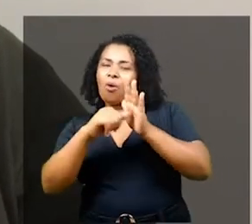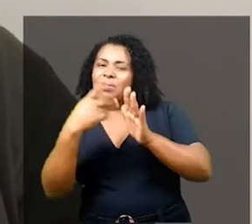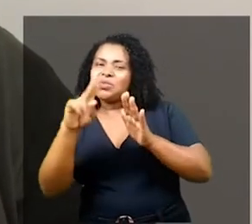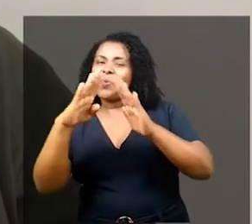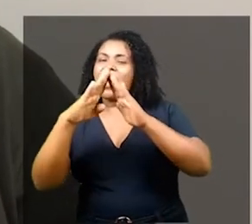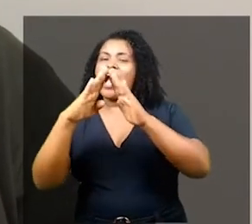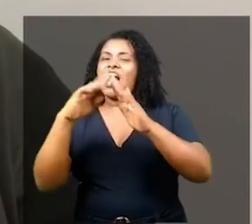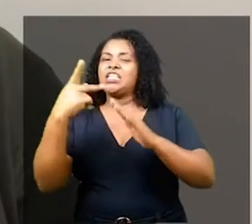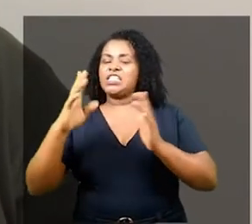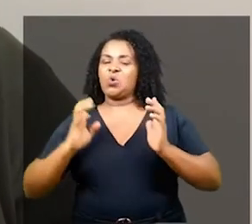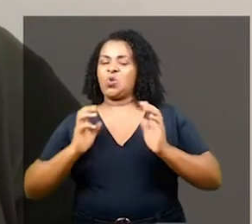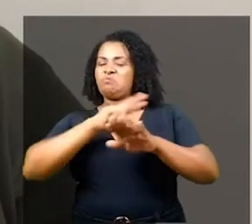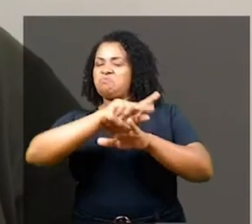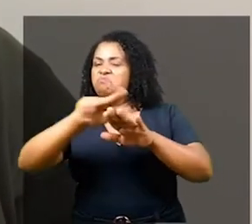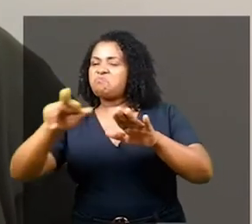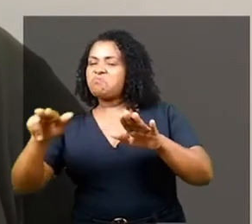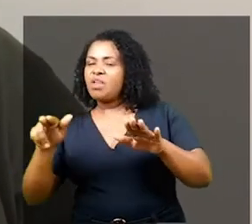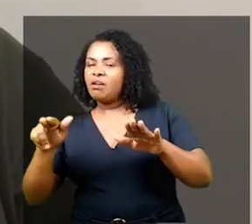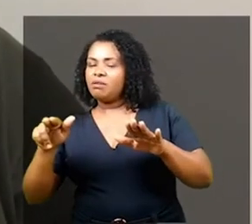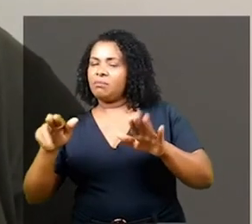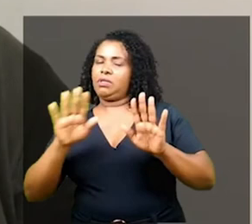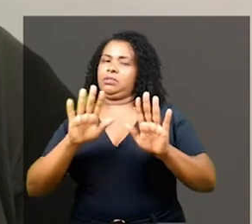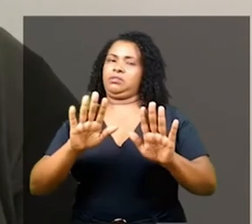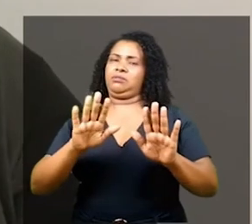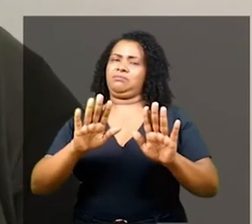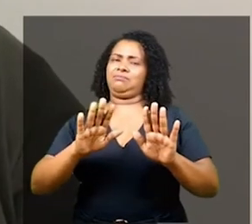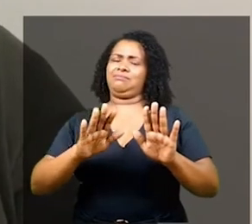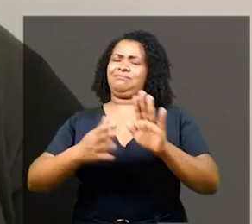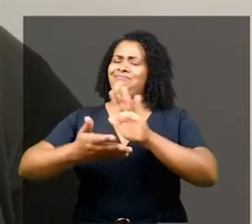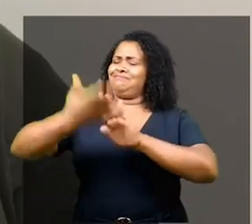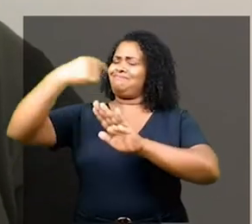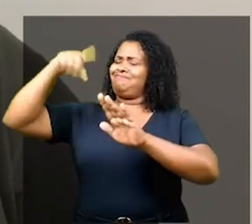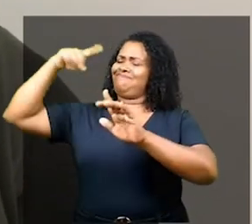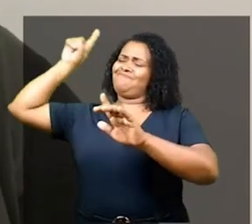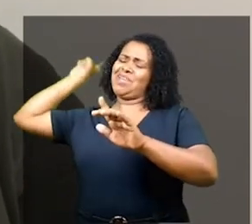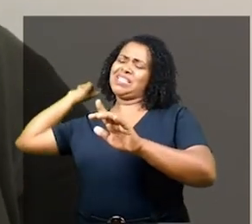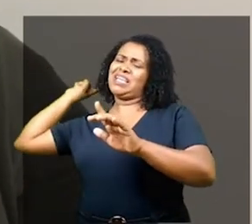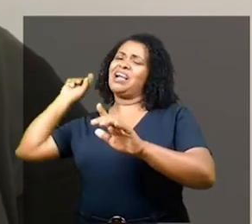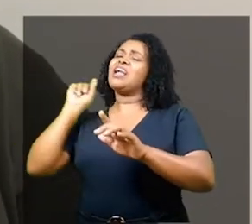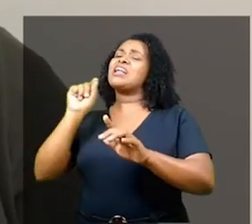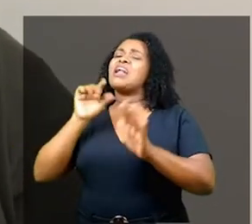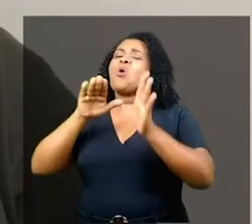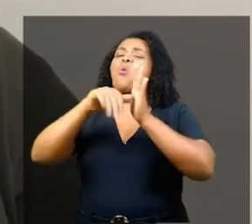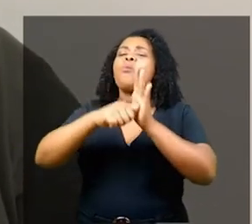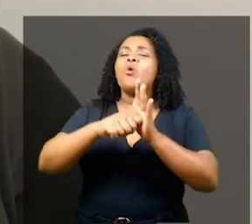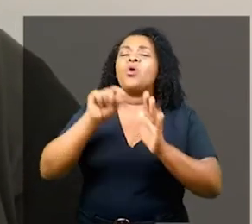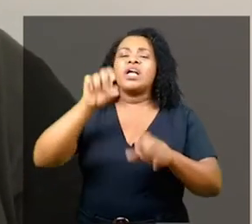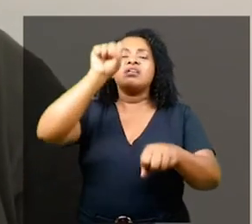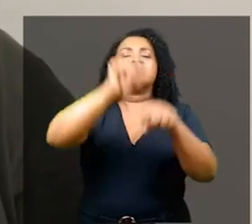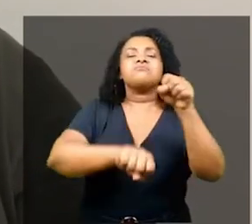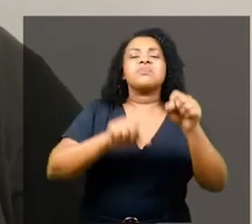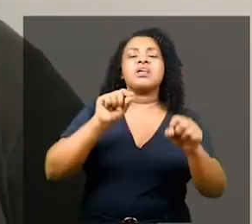precisamos lembrar quem historicamente ousou e usou cobiçar e saquear a terra, a